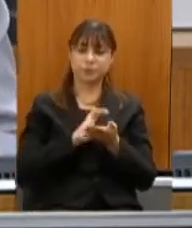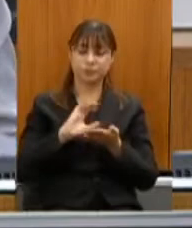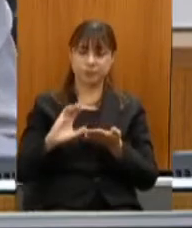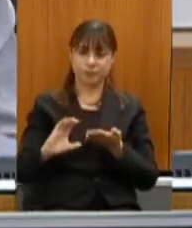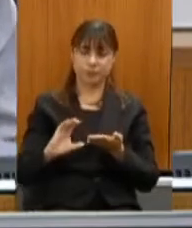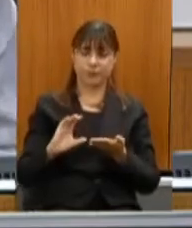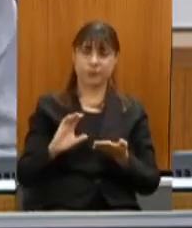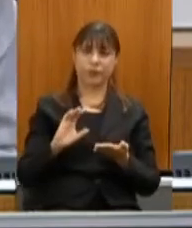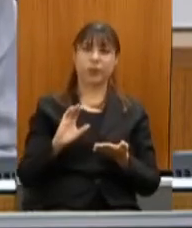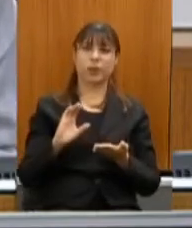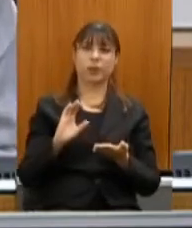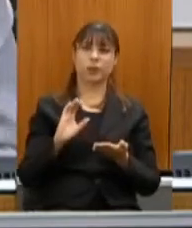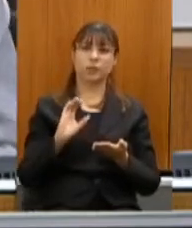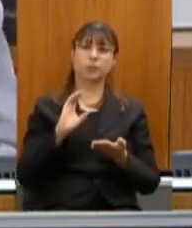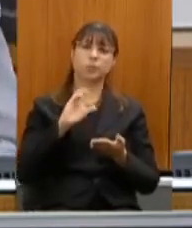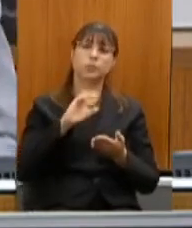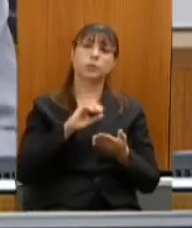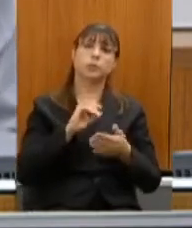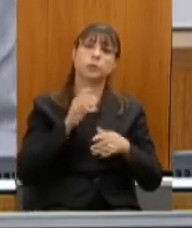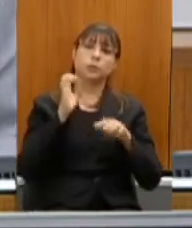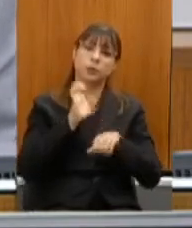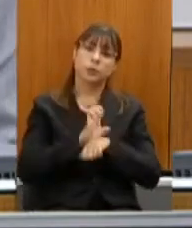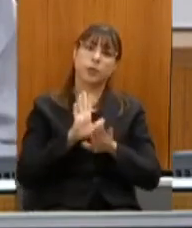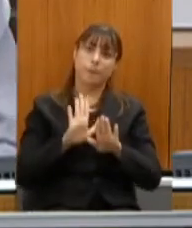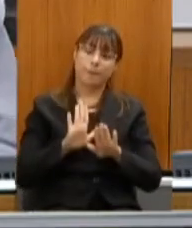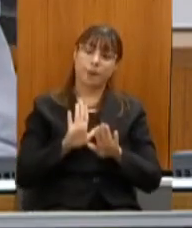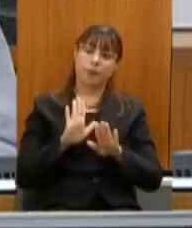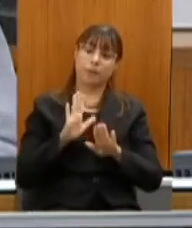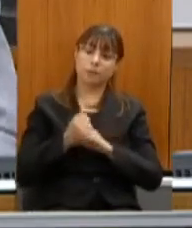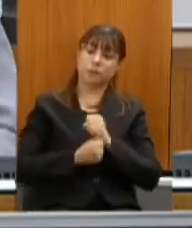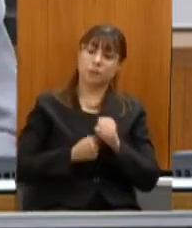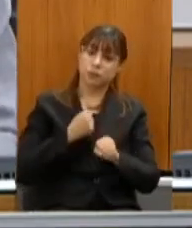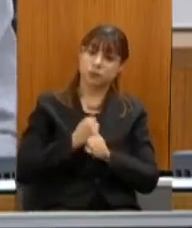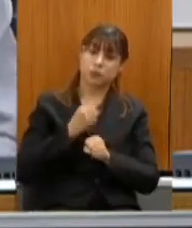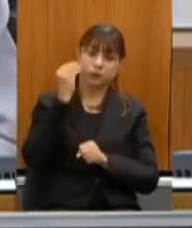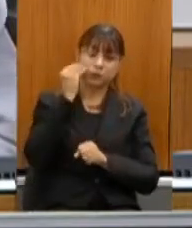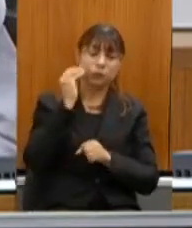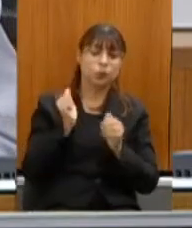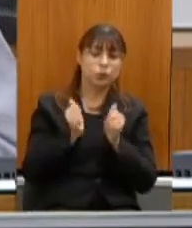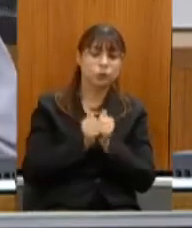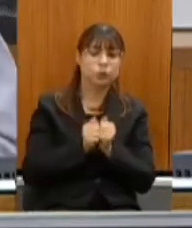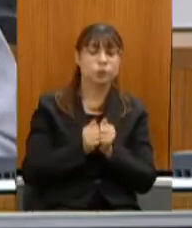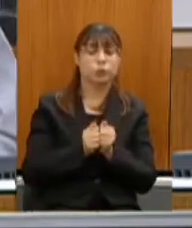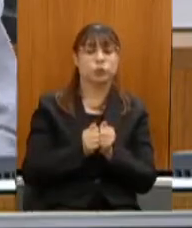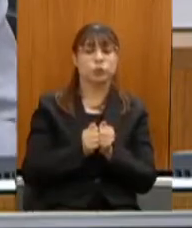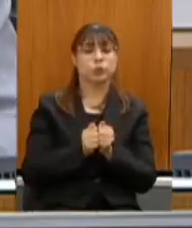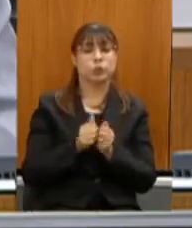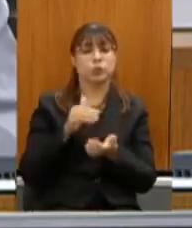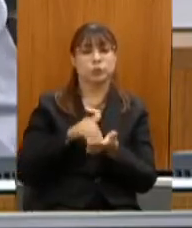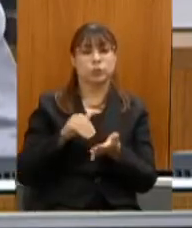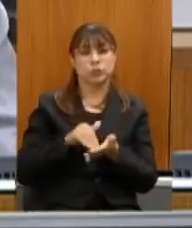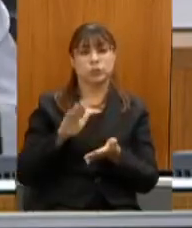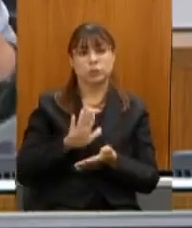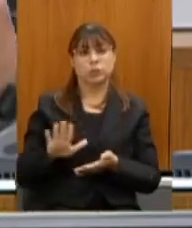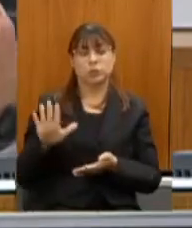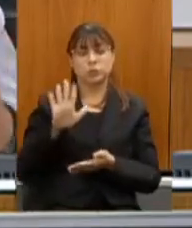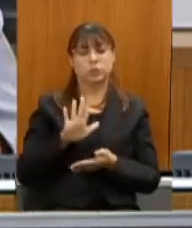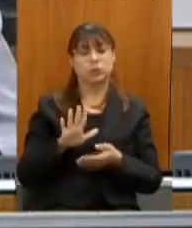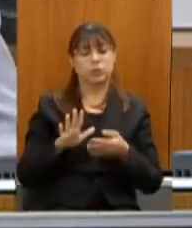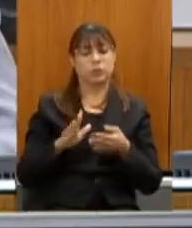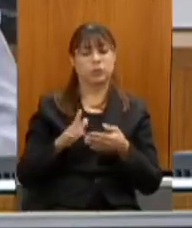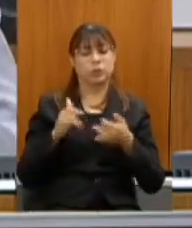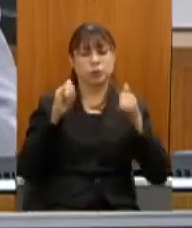Estado mas ano que vem nós estamos planejando junto com a Secretaria Geral uma ampla